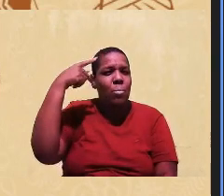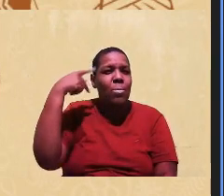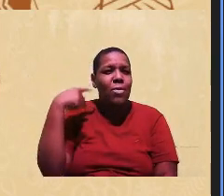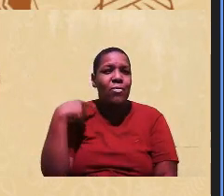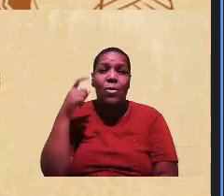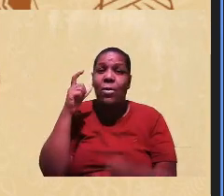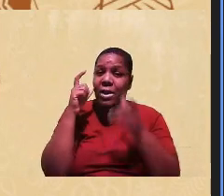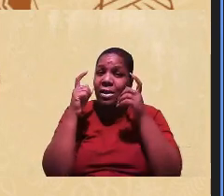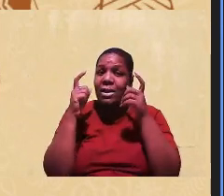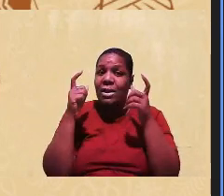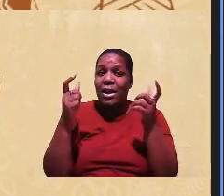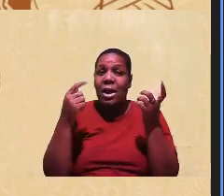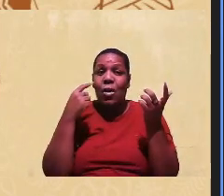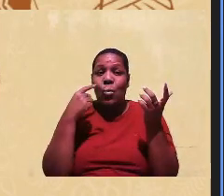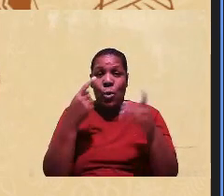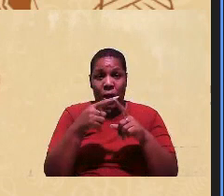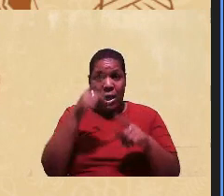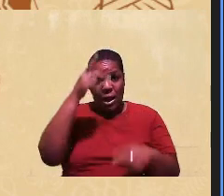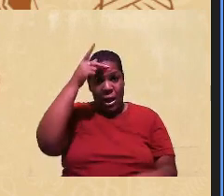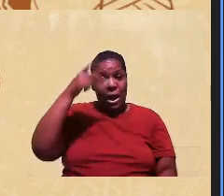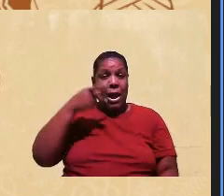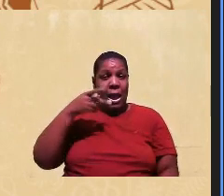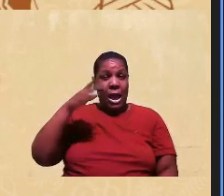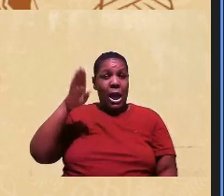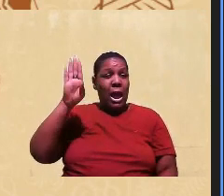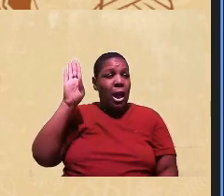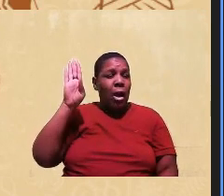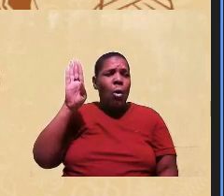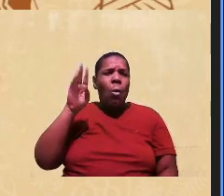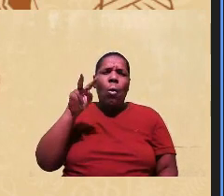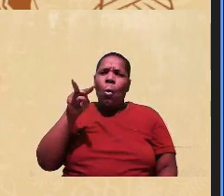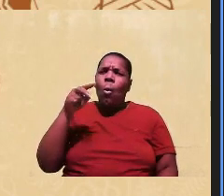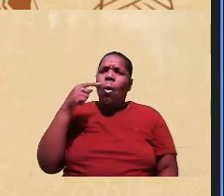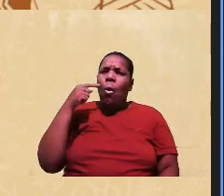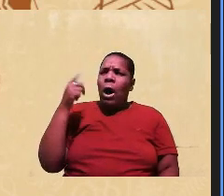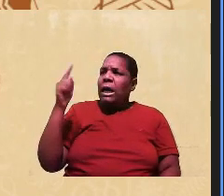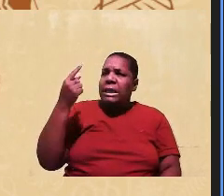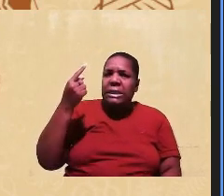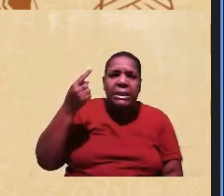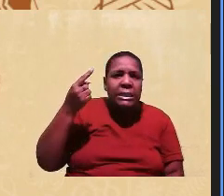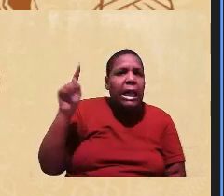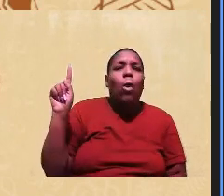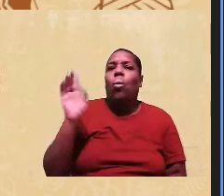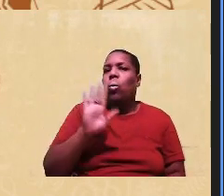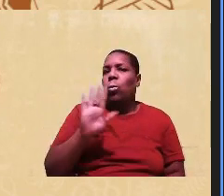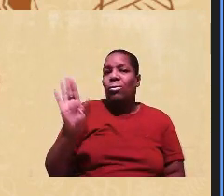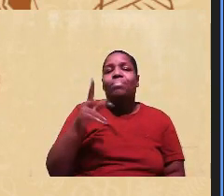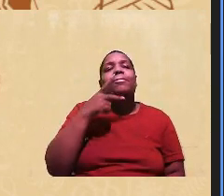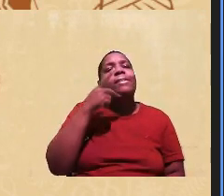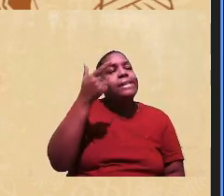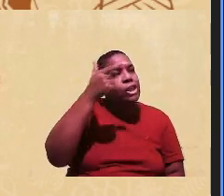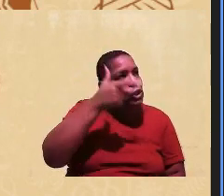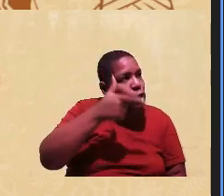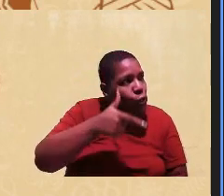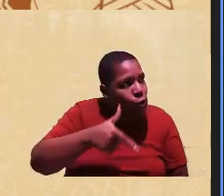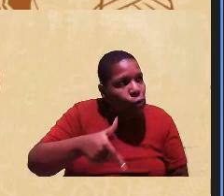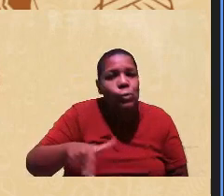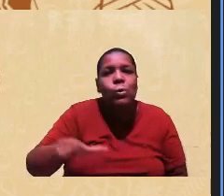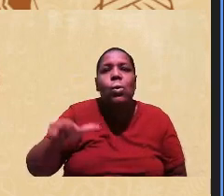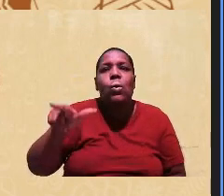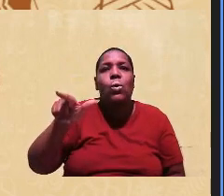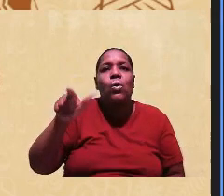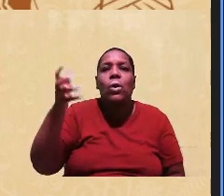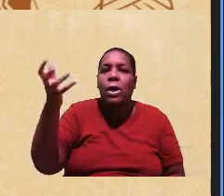porque eu tenho candidatos que, mesmo tendo levado não, eles, ele insiste em tentar